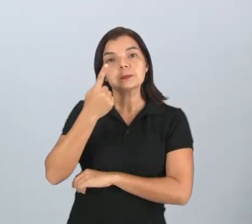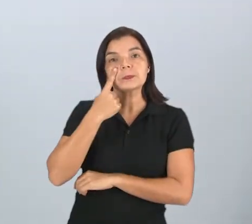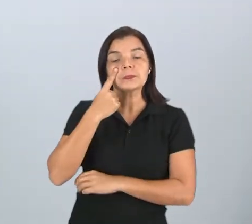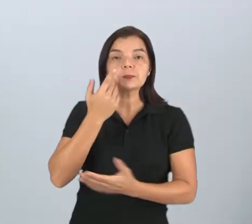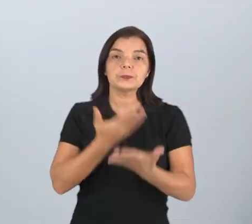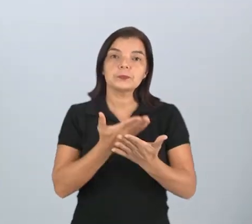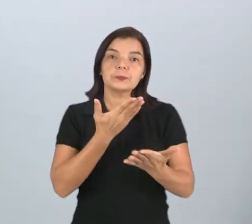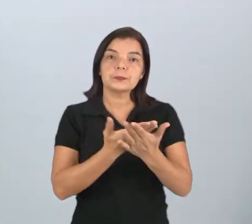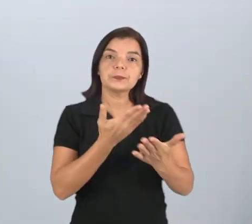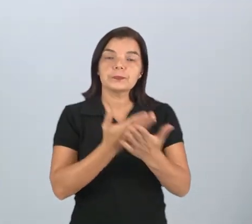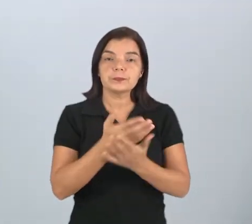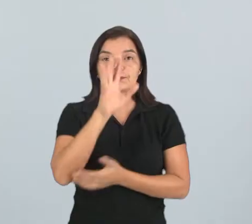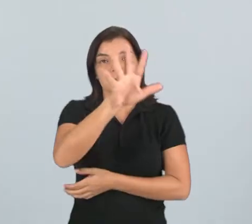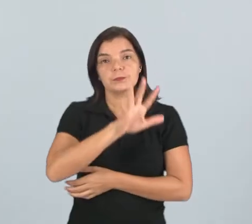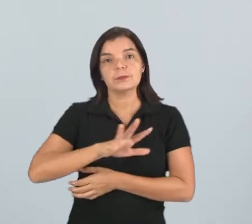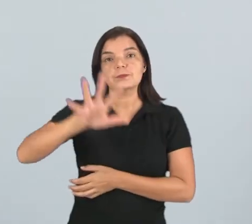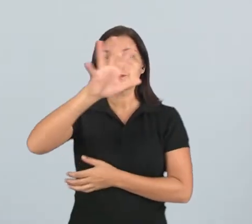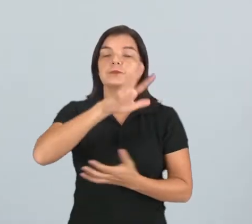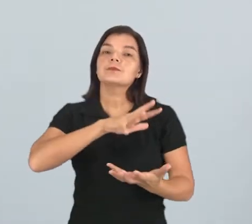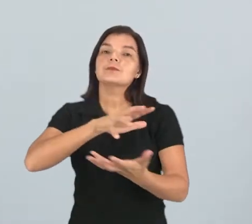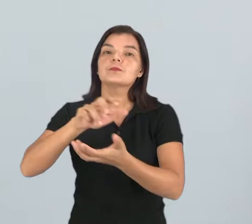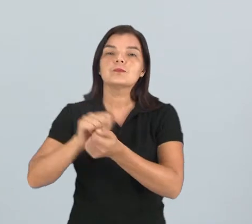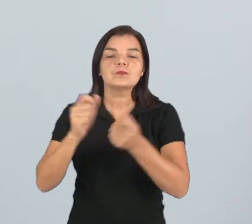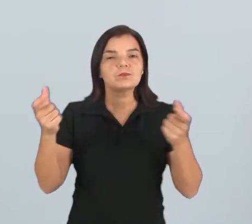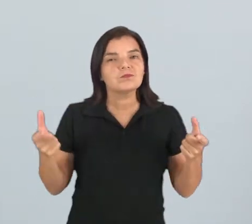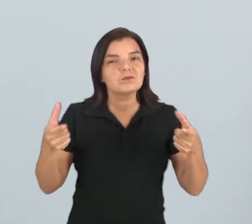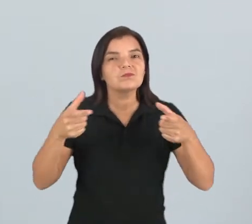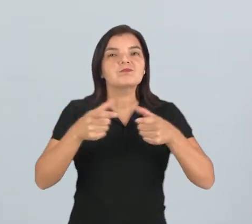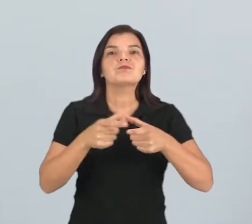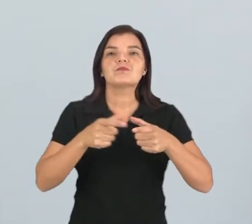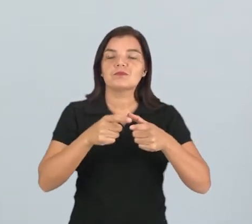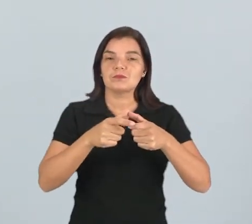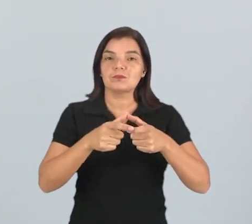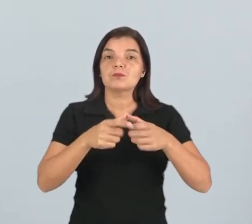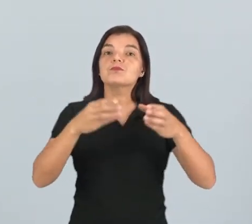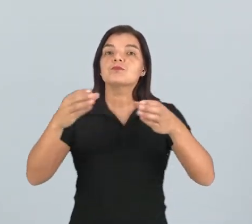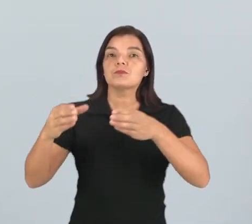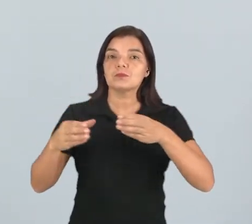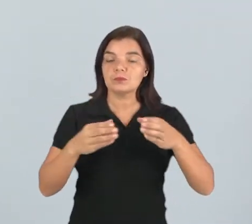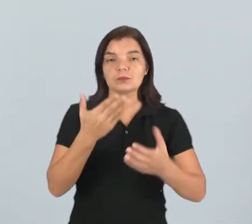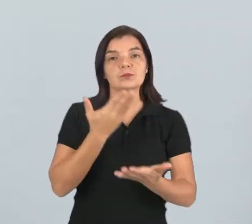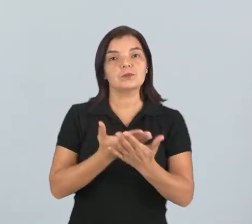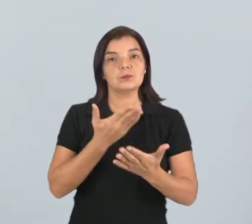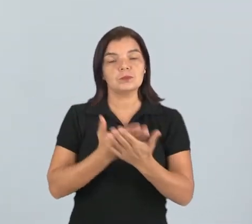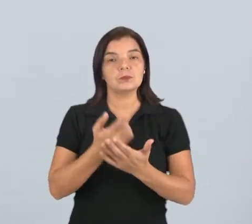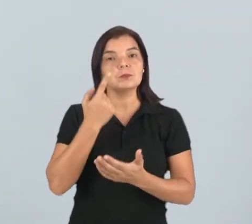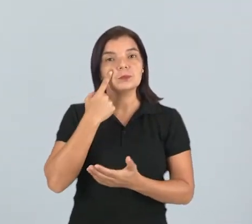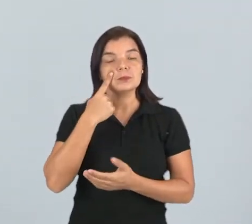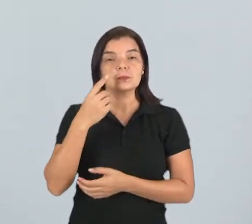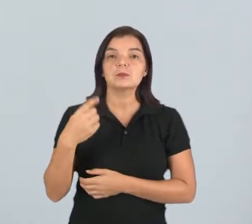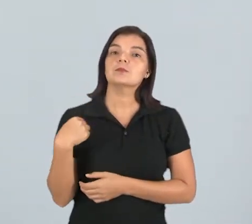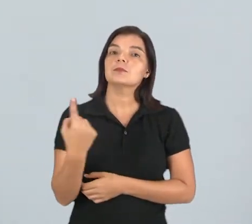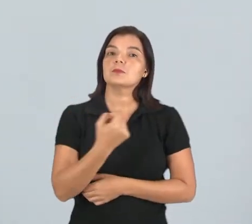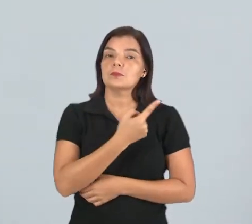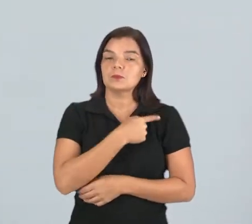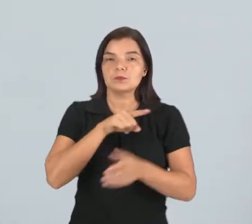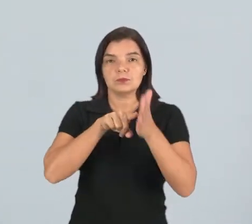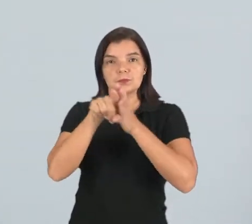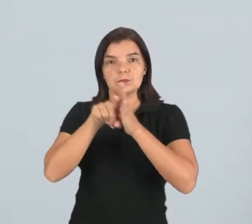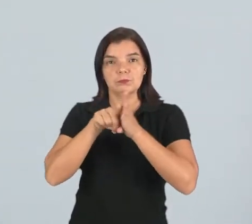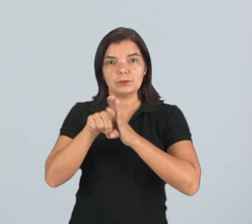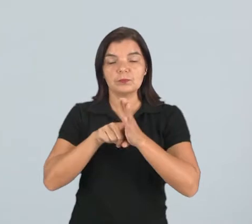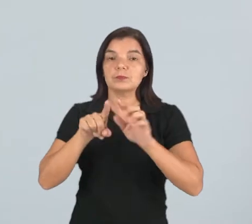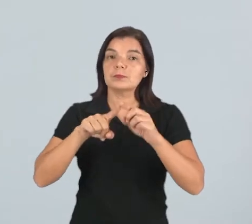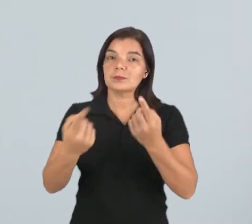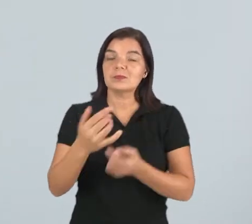estudar, nós regionalizamos o mundo. diminuímos ali o espaço ao qual nós vamos estudar para fazer as nossas pesquisas.